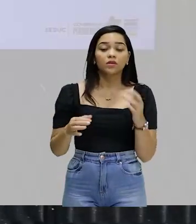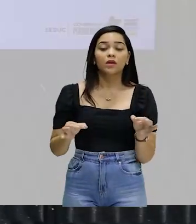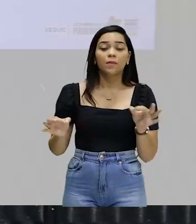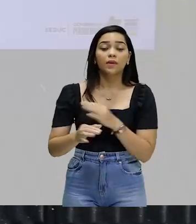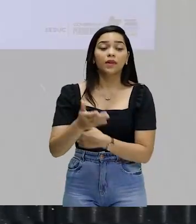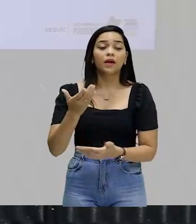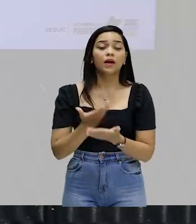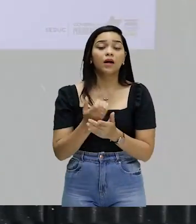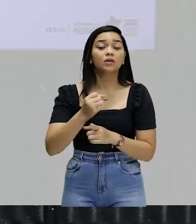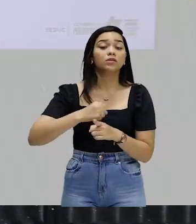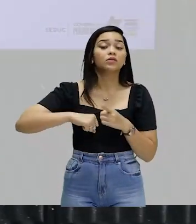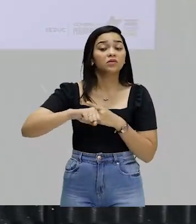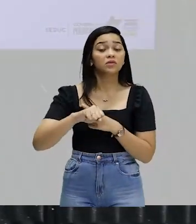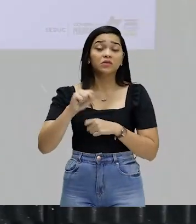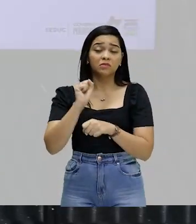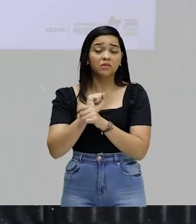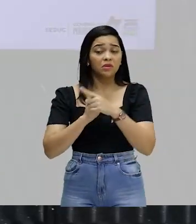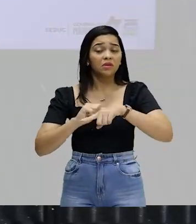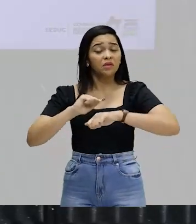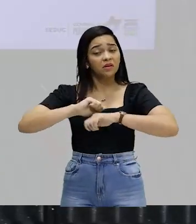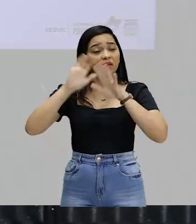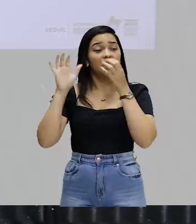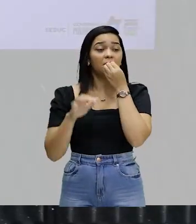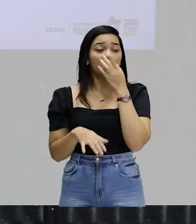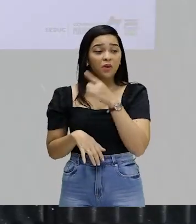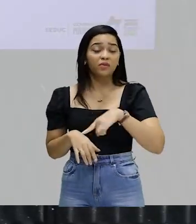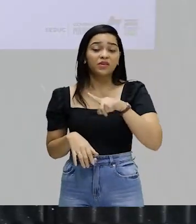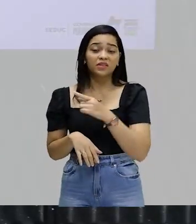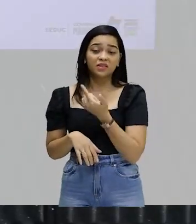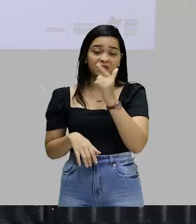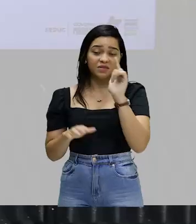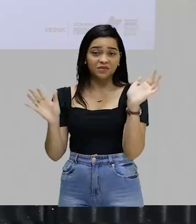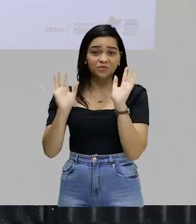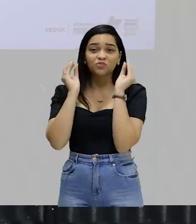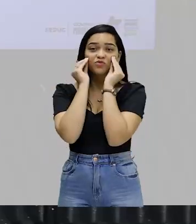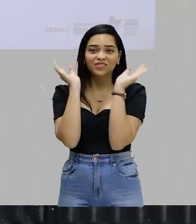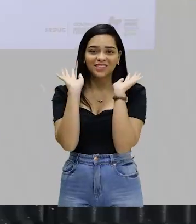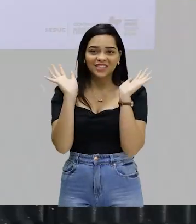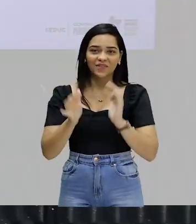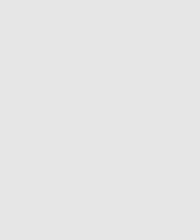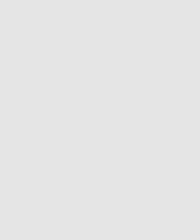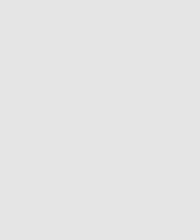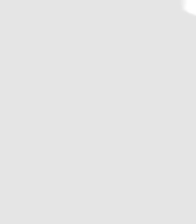encerra mais uma aula de sociologia espero que tenha sido boa e a gente se vê numa próxima tchau tchau